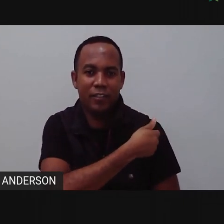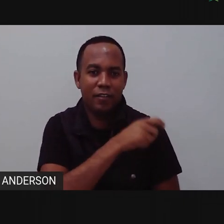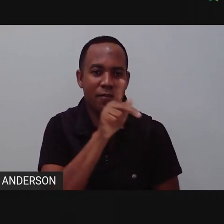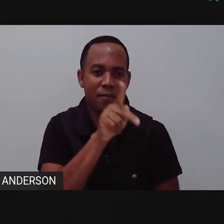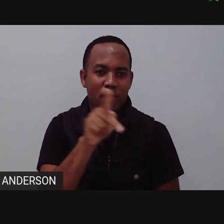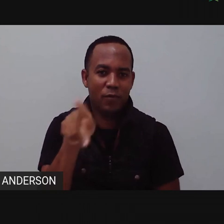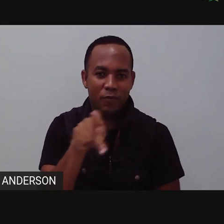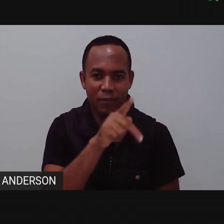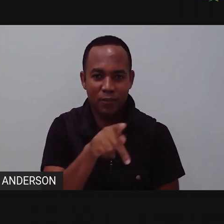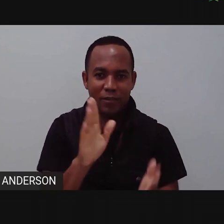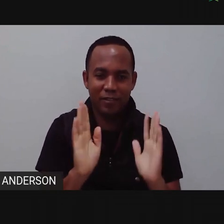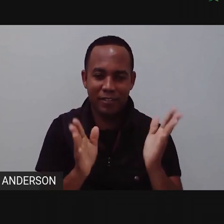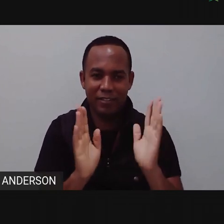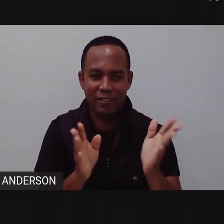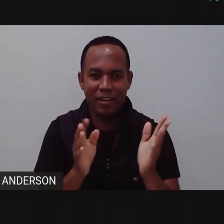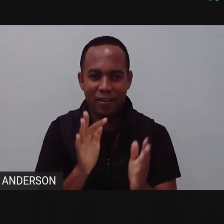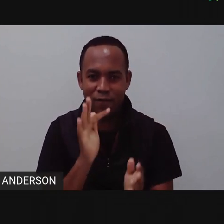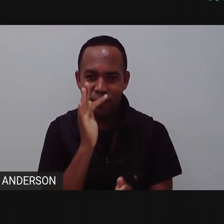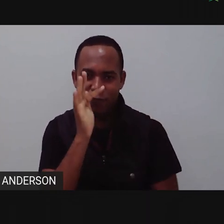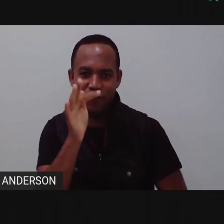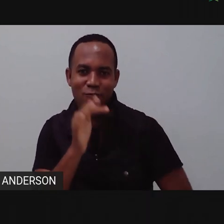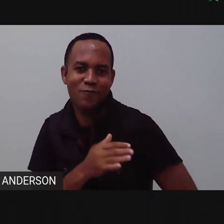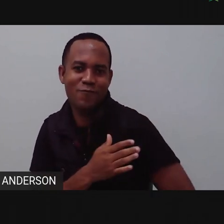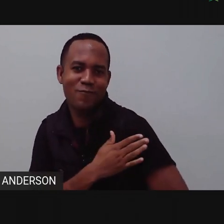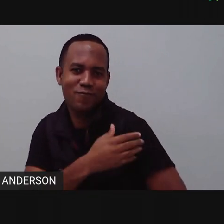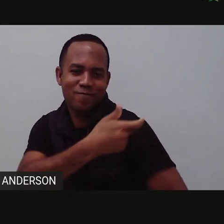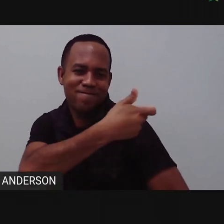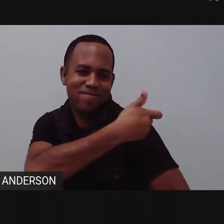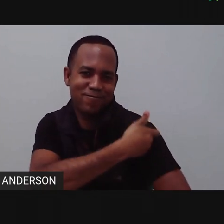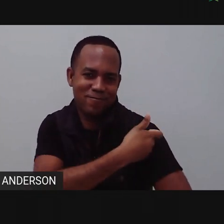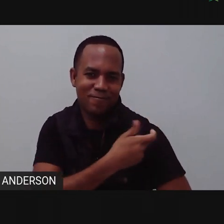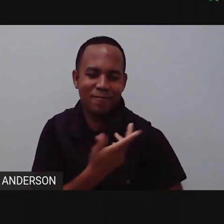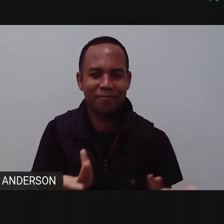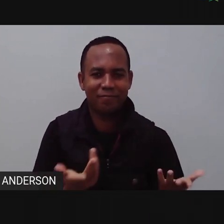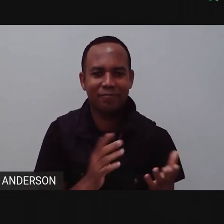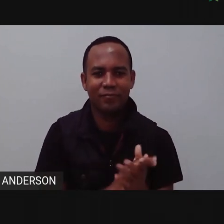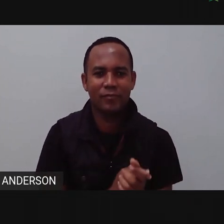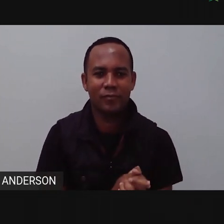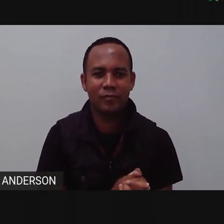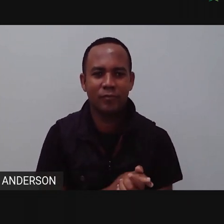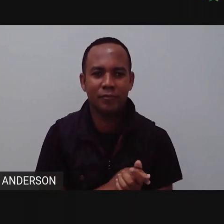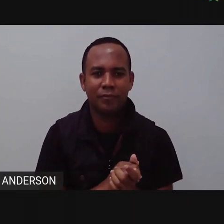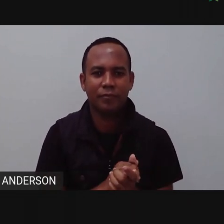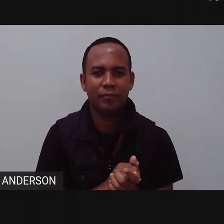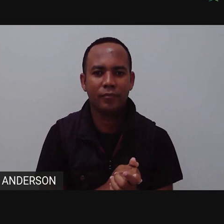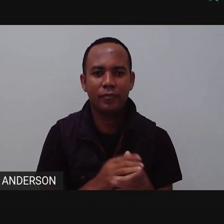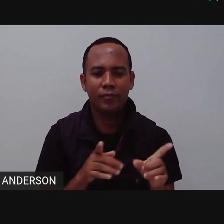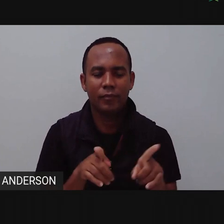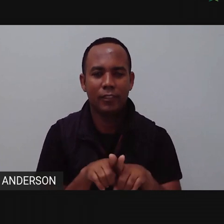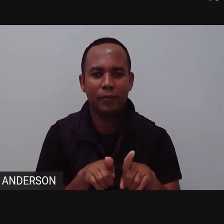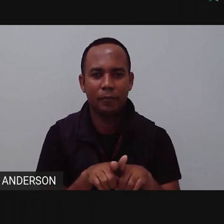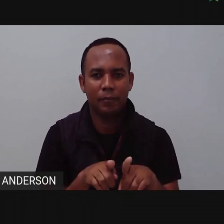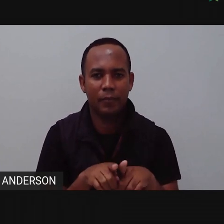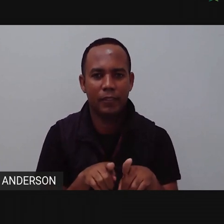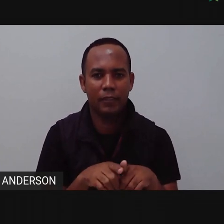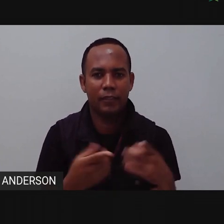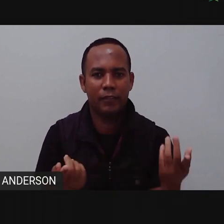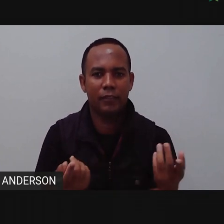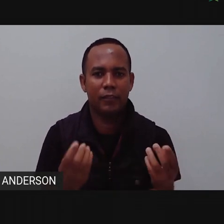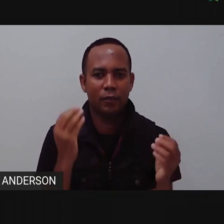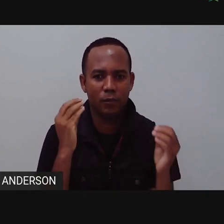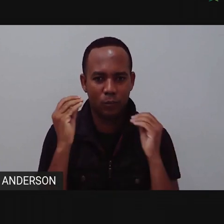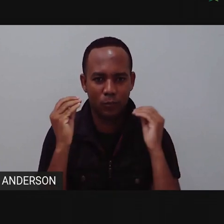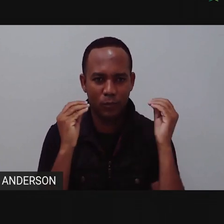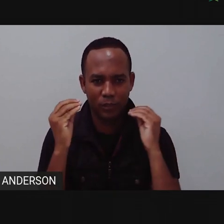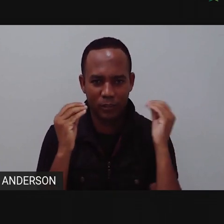breve vamos ser vacinados. Nosso bracinho, Anderson, pra vacina. Né? Sônia Santos, que mandou